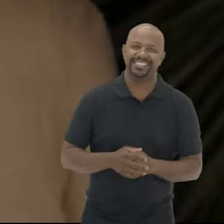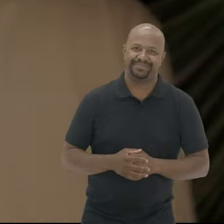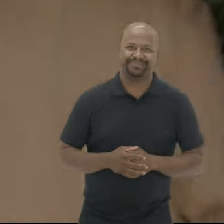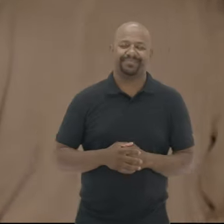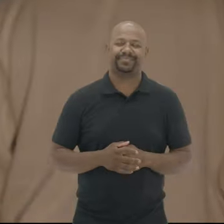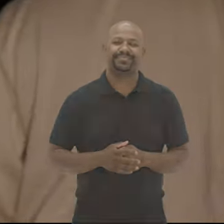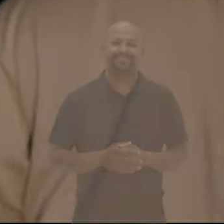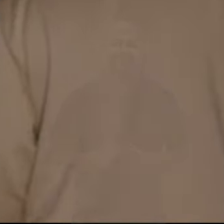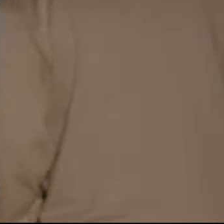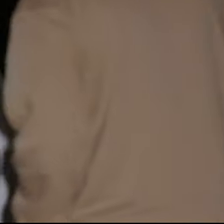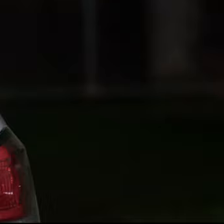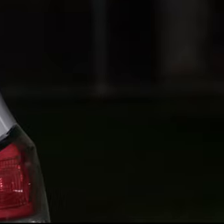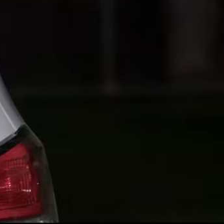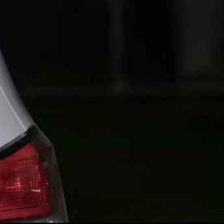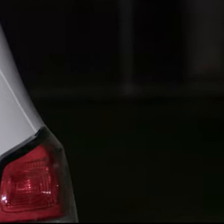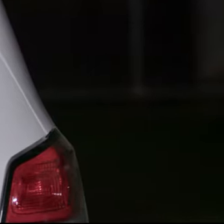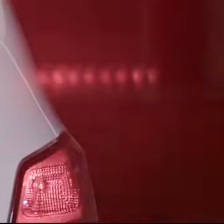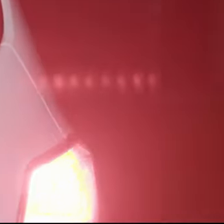Cumprimentam Ilone E entram no carro